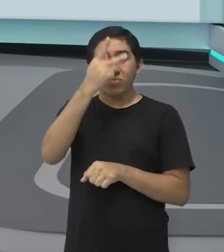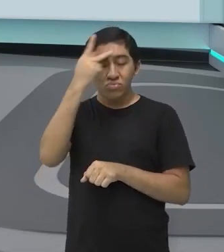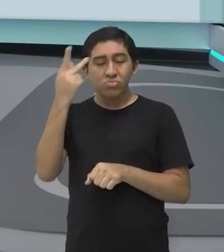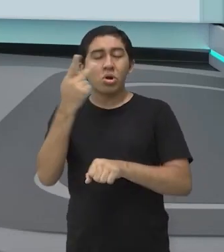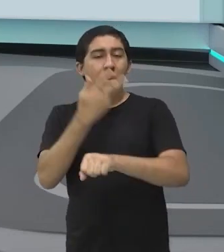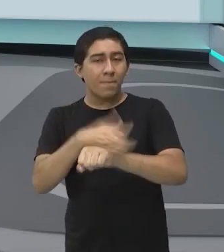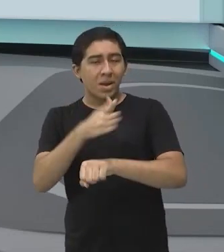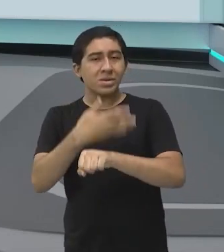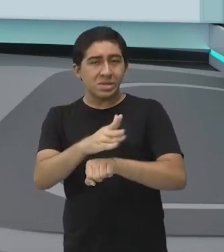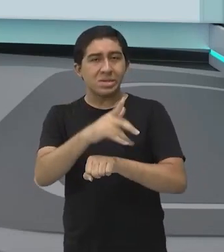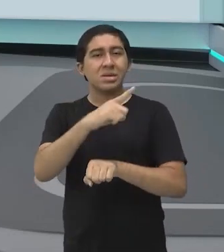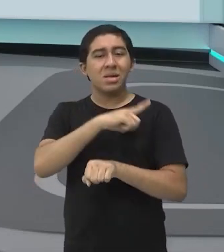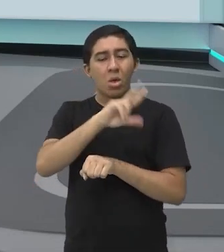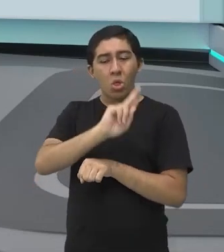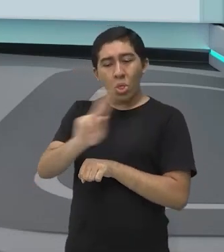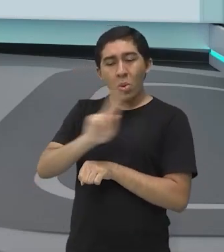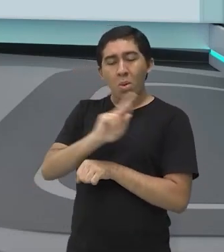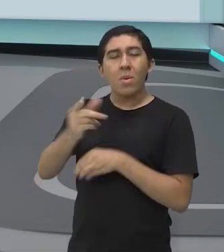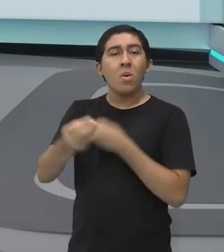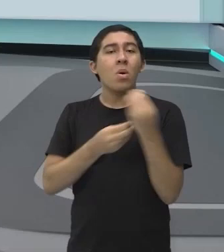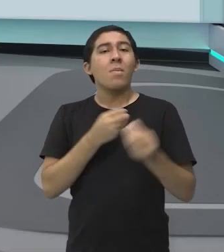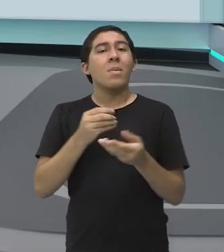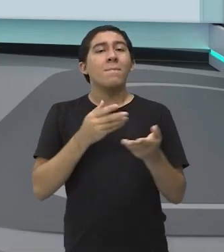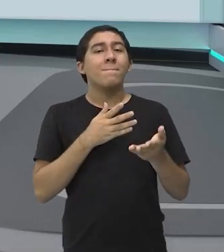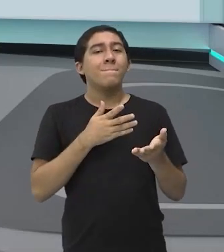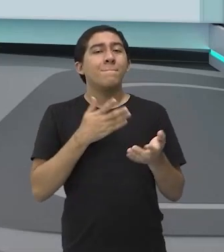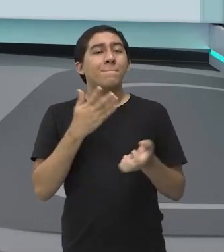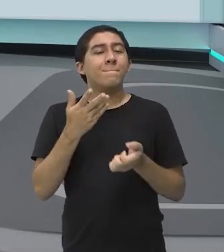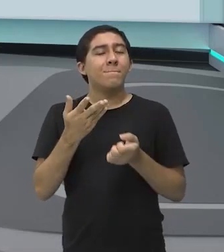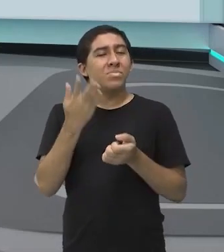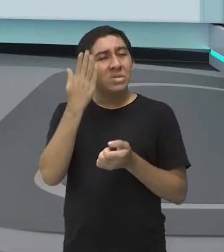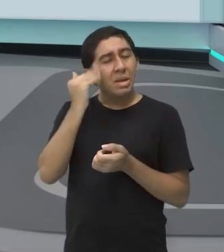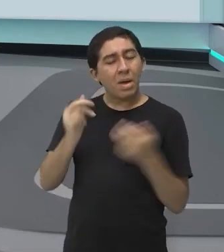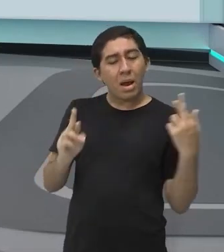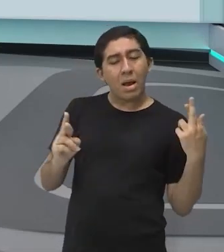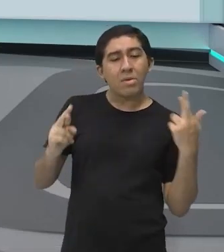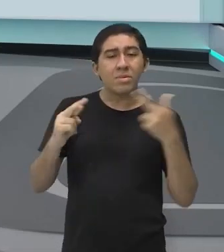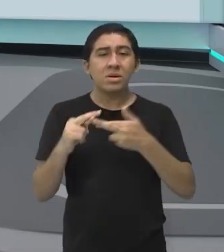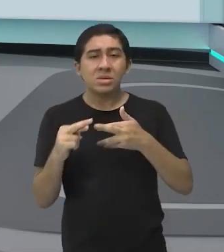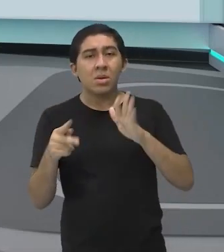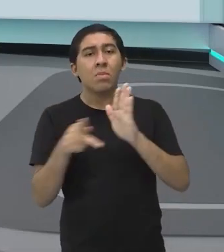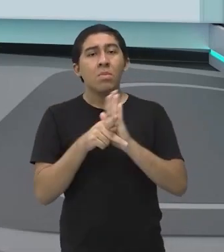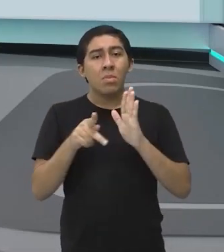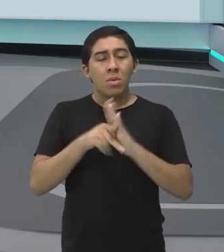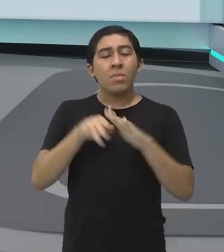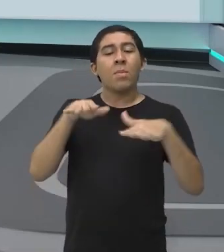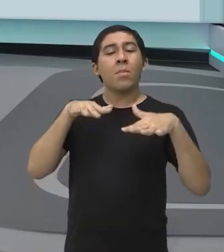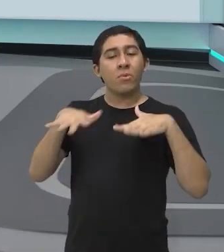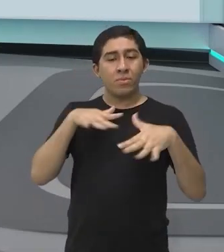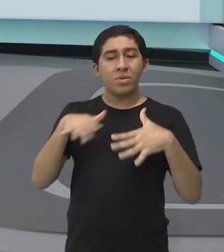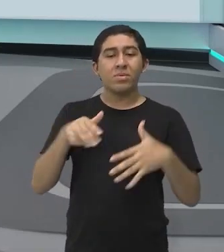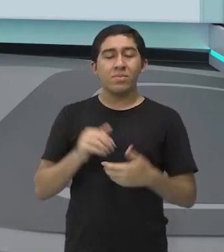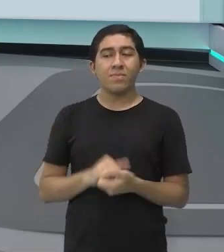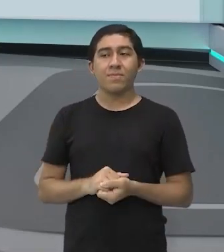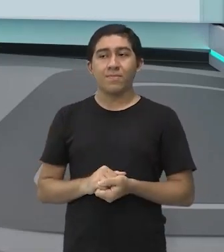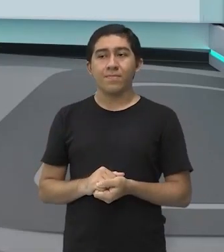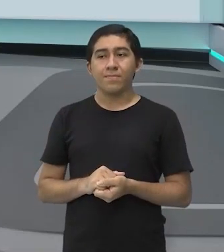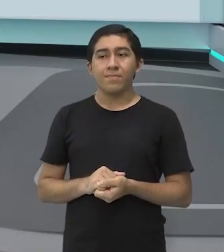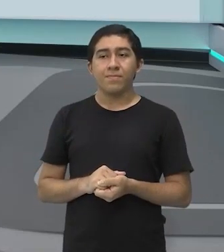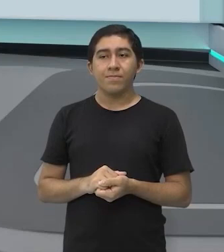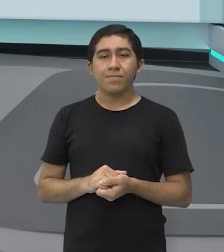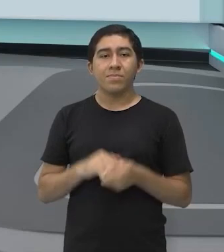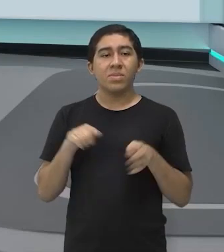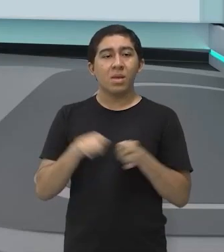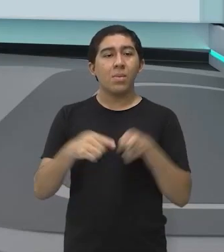dão ali o nome baseado nos aspectos de cada manobra. A primeira